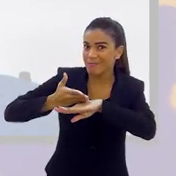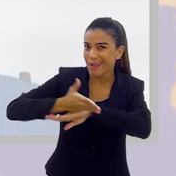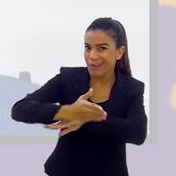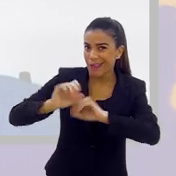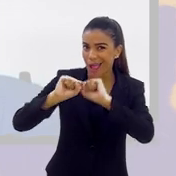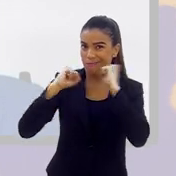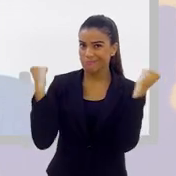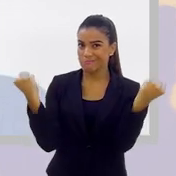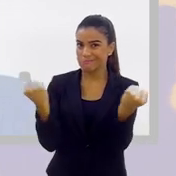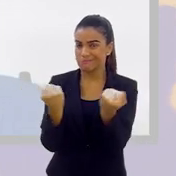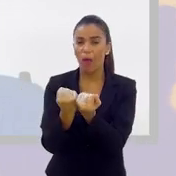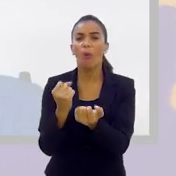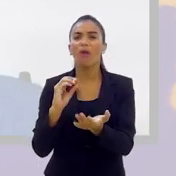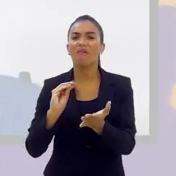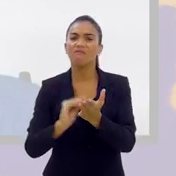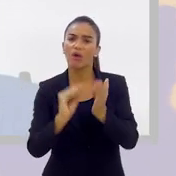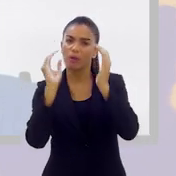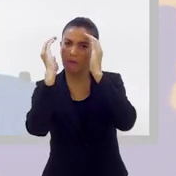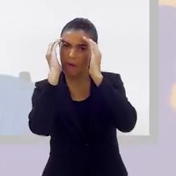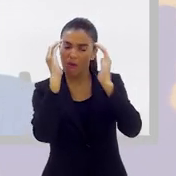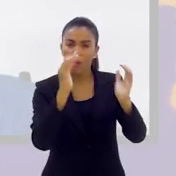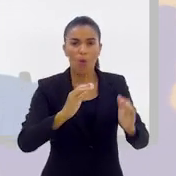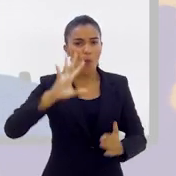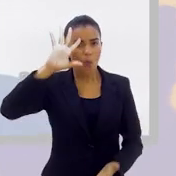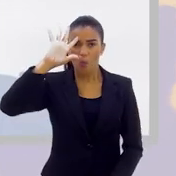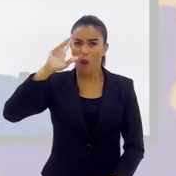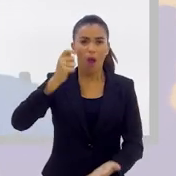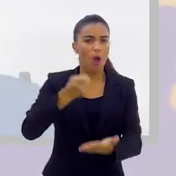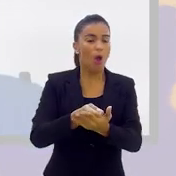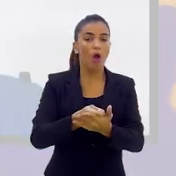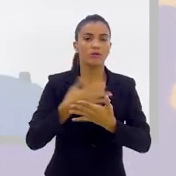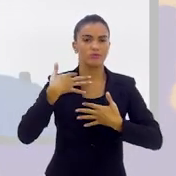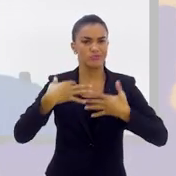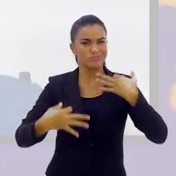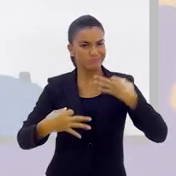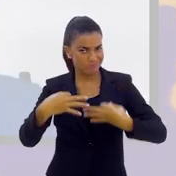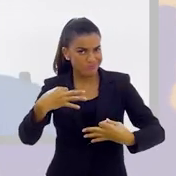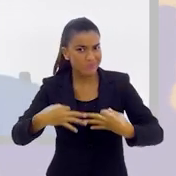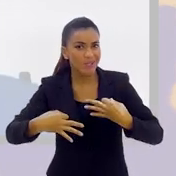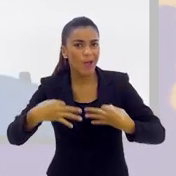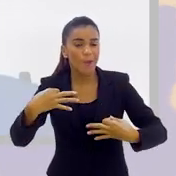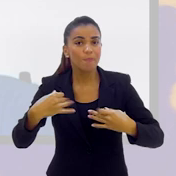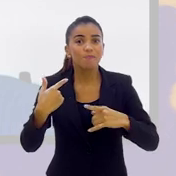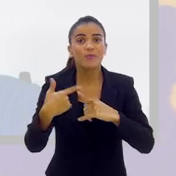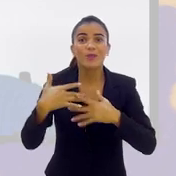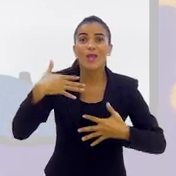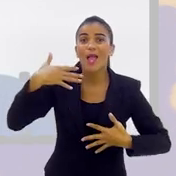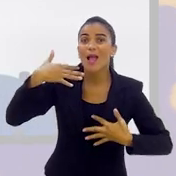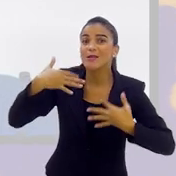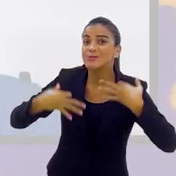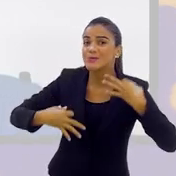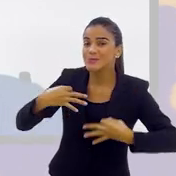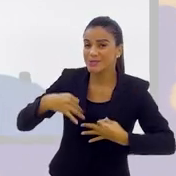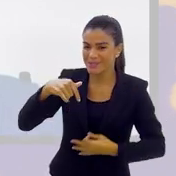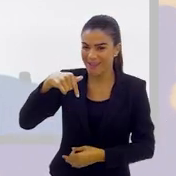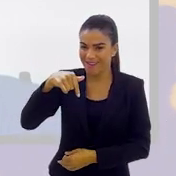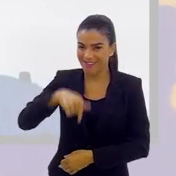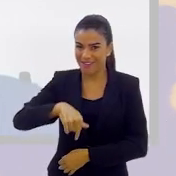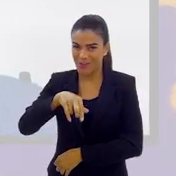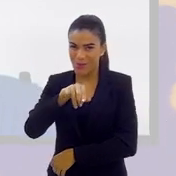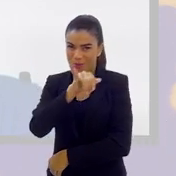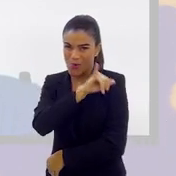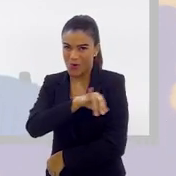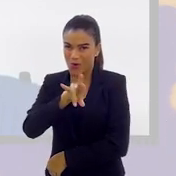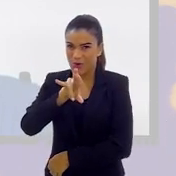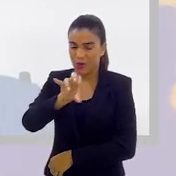ao estádio, desrespeitando uma ordem judicial. Até porque a própria Justiça, aqui do Rio de